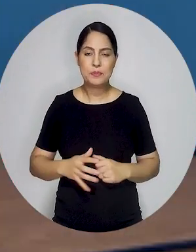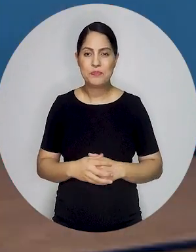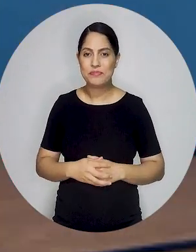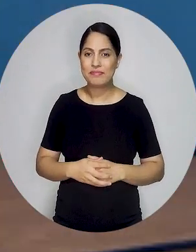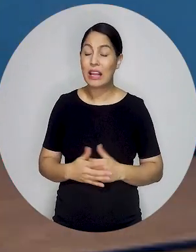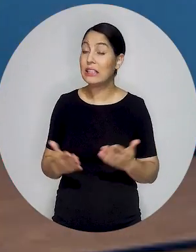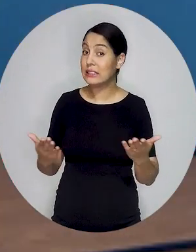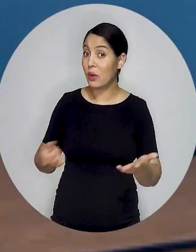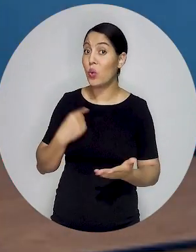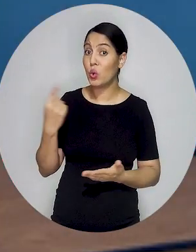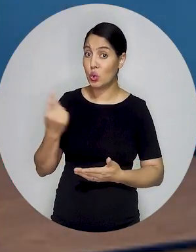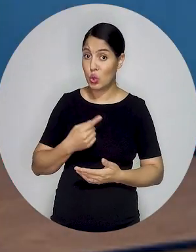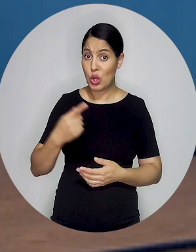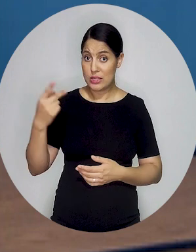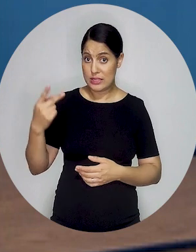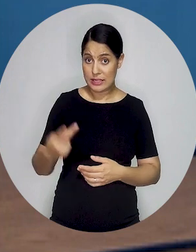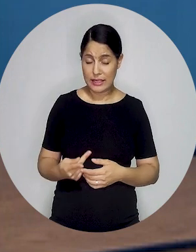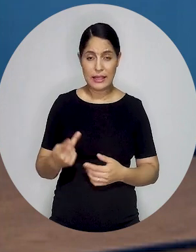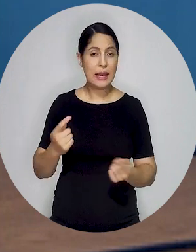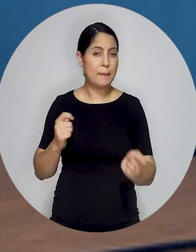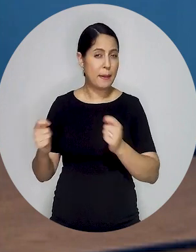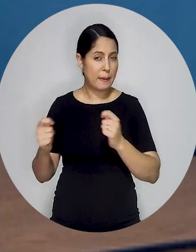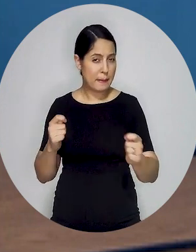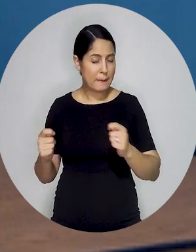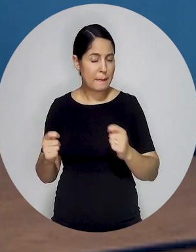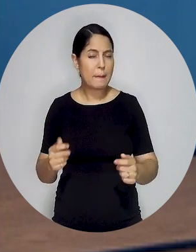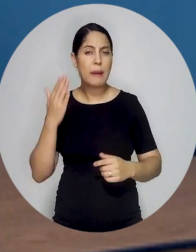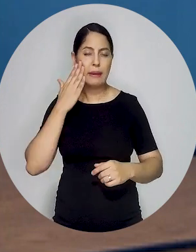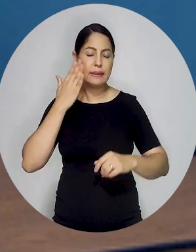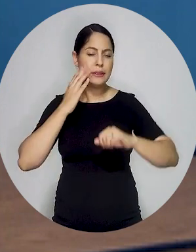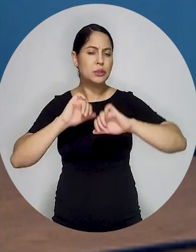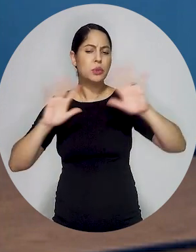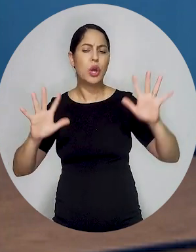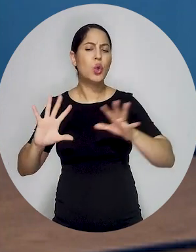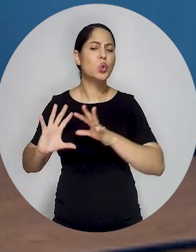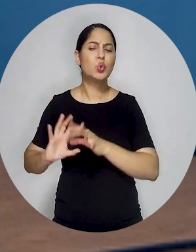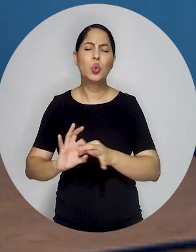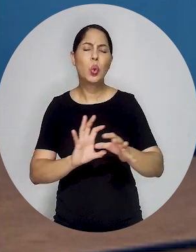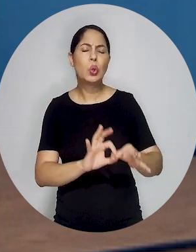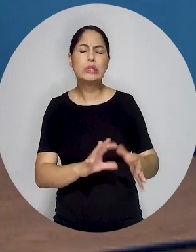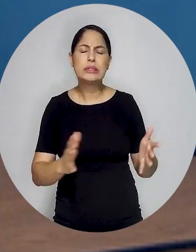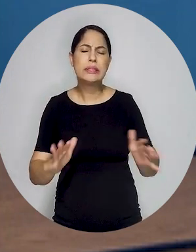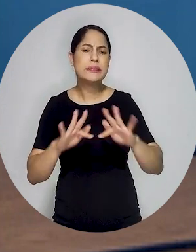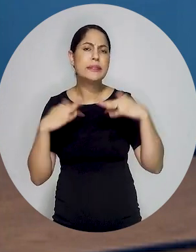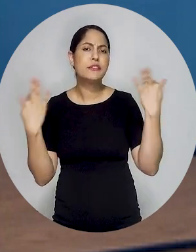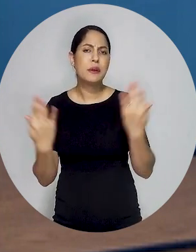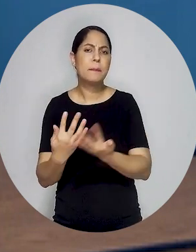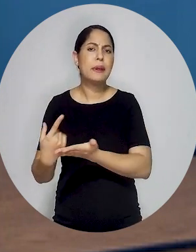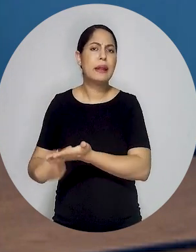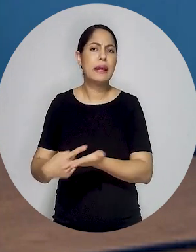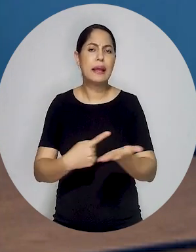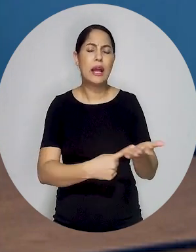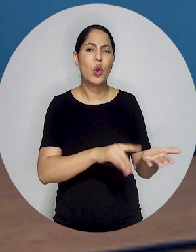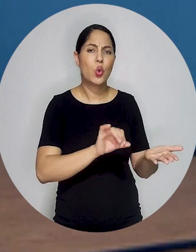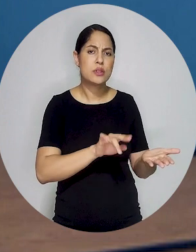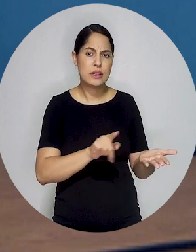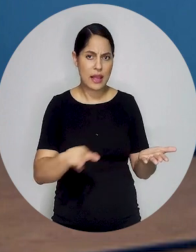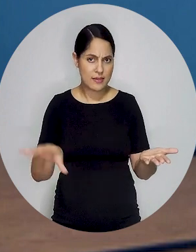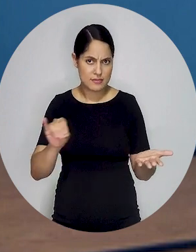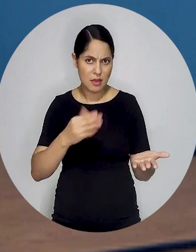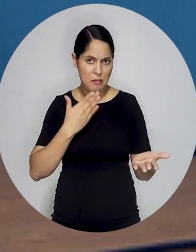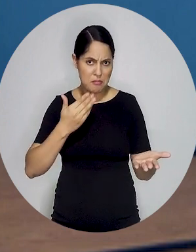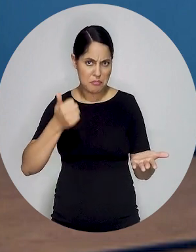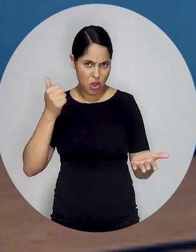entrevista falando que o número de conciliação é maior na área de família. Por quê? Existe uma